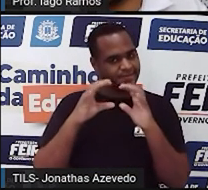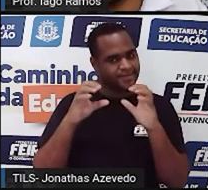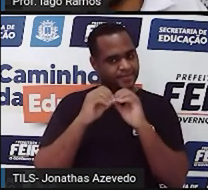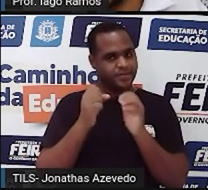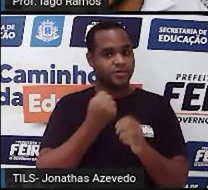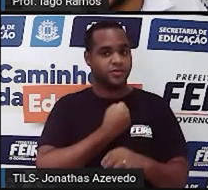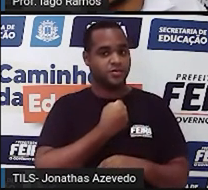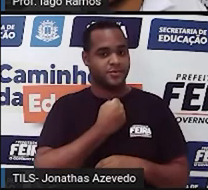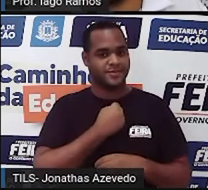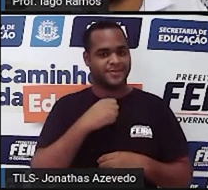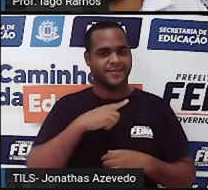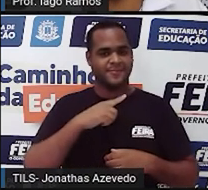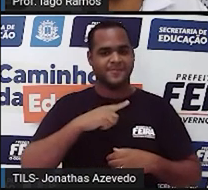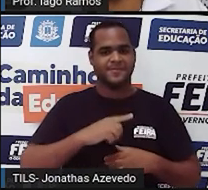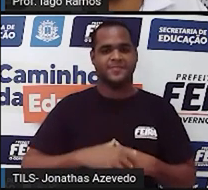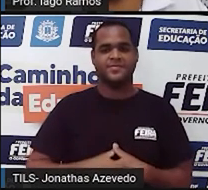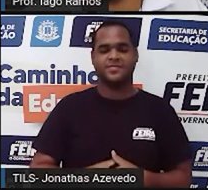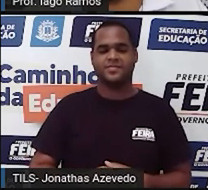faltam ali